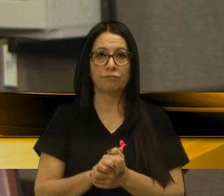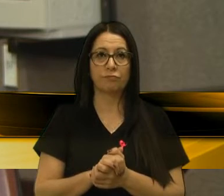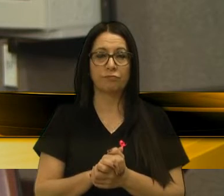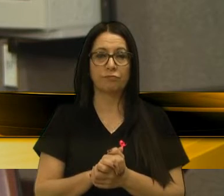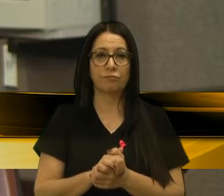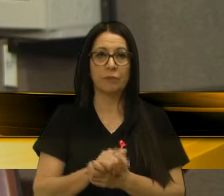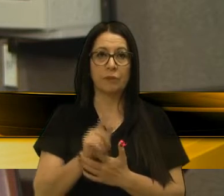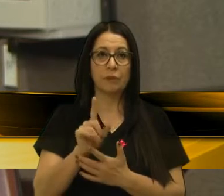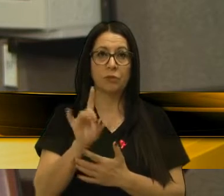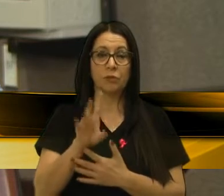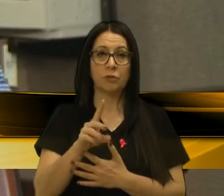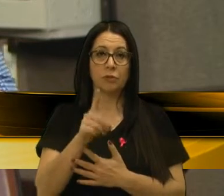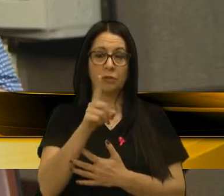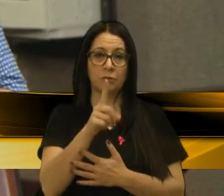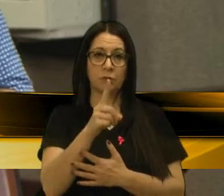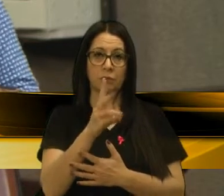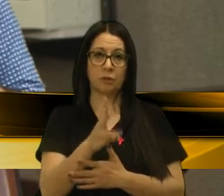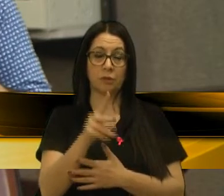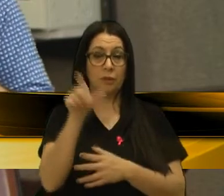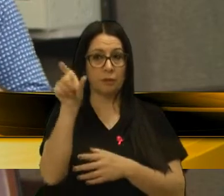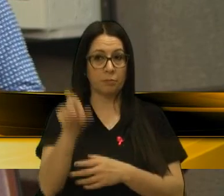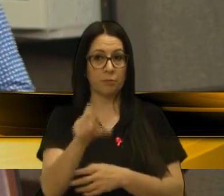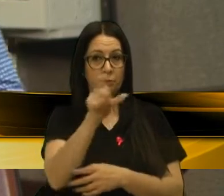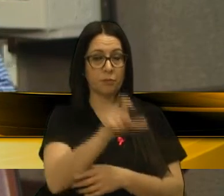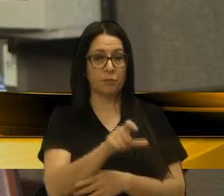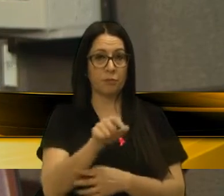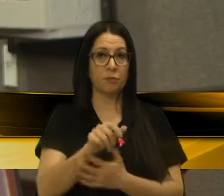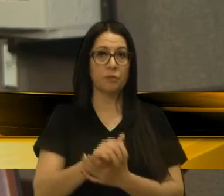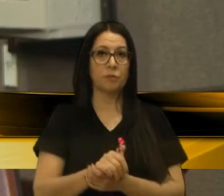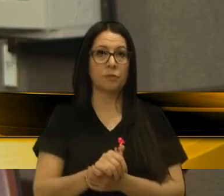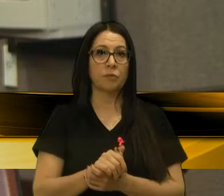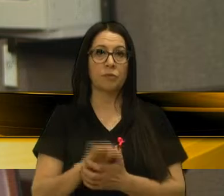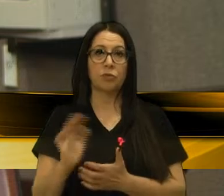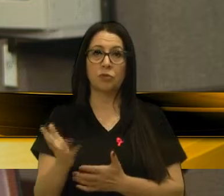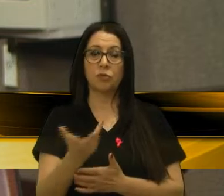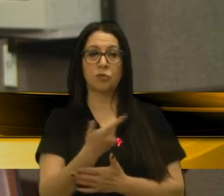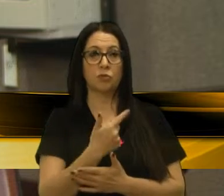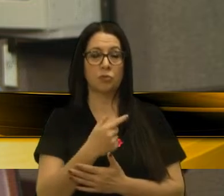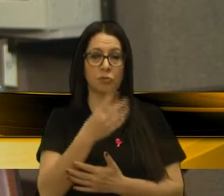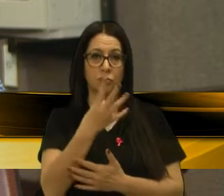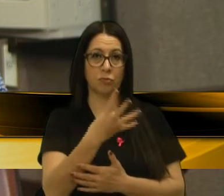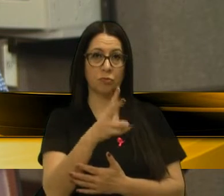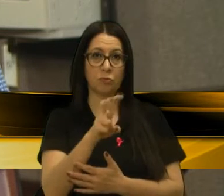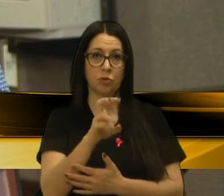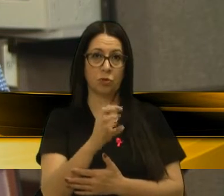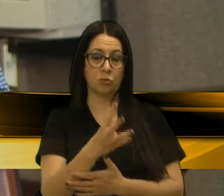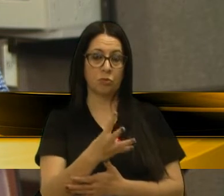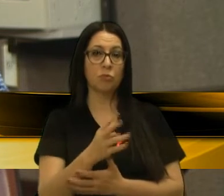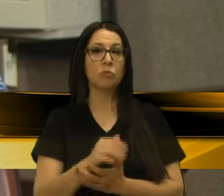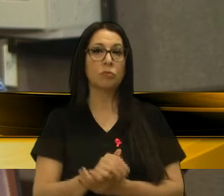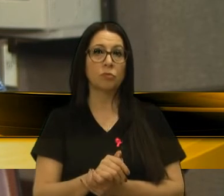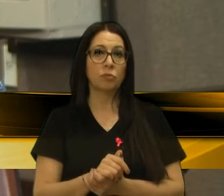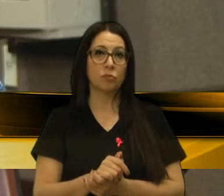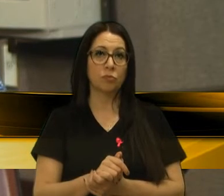E somente 13 pessoas, de todos esses 454